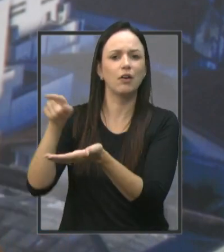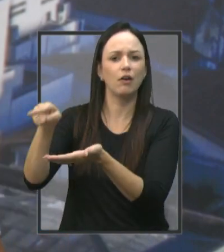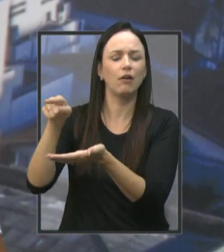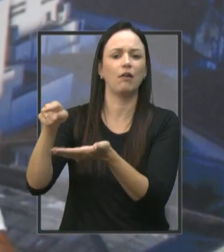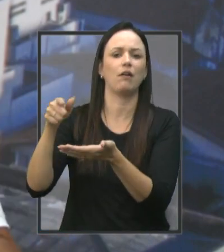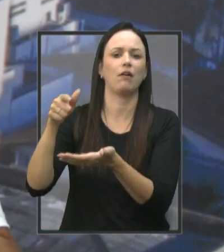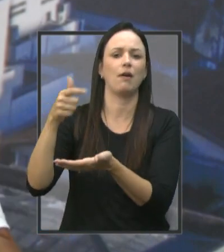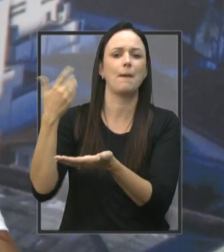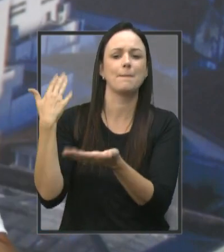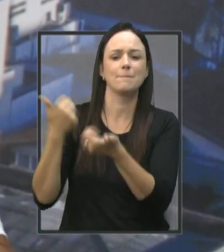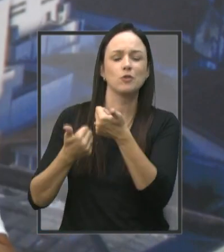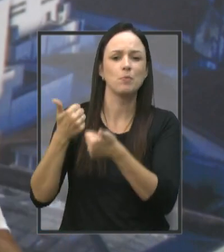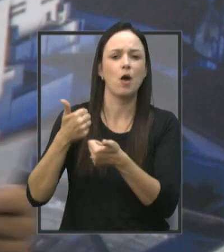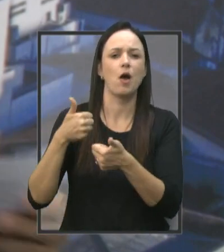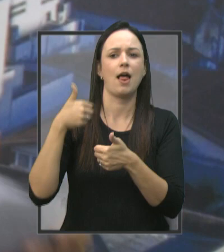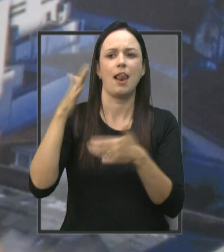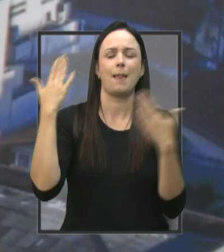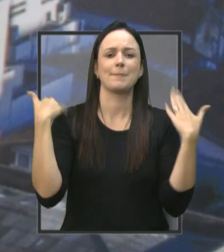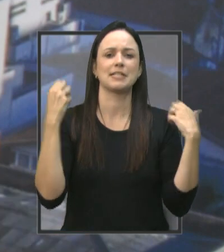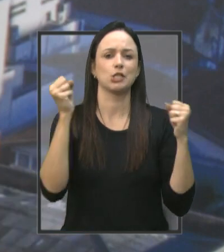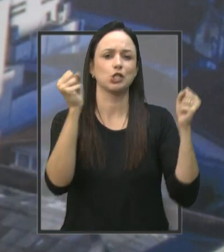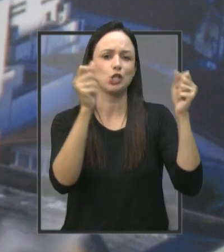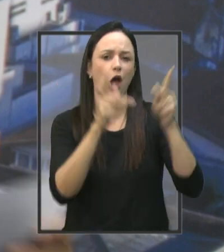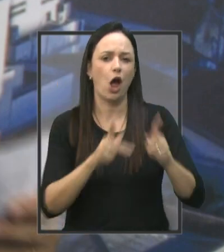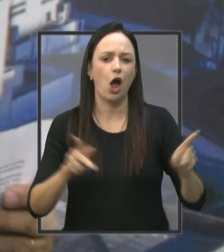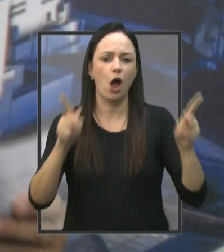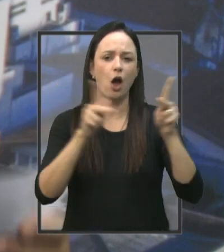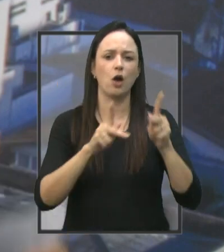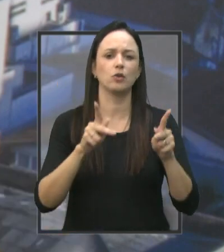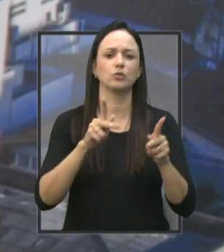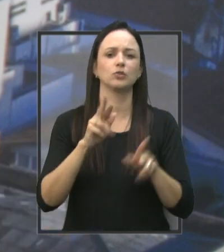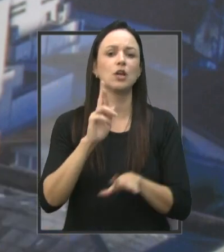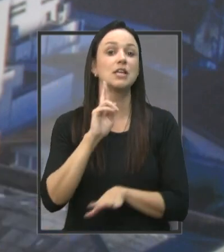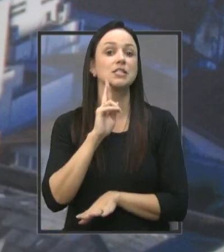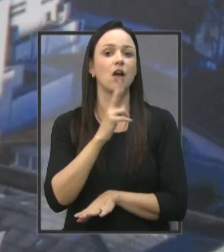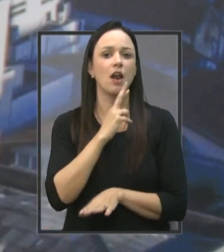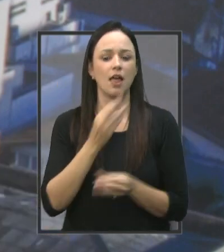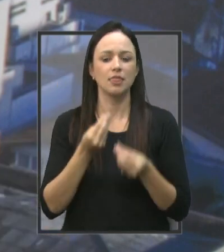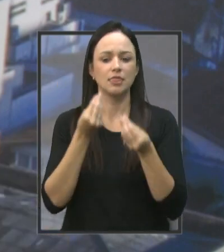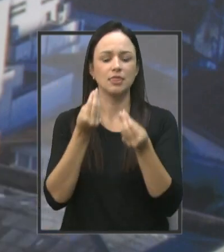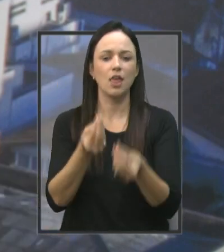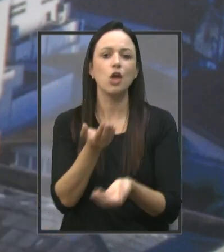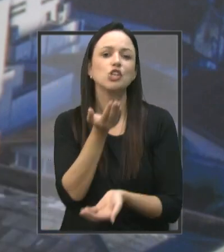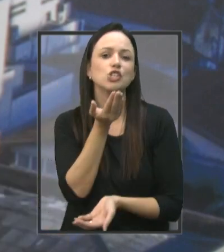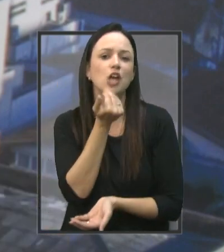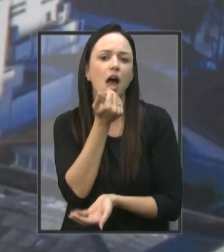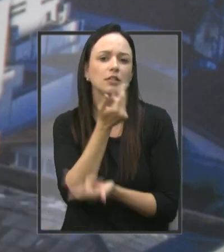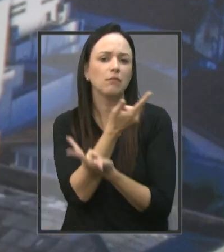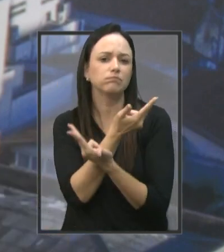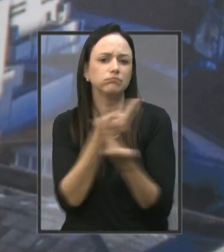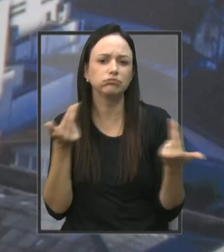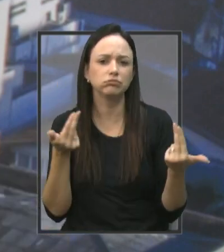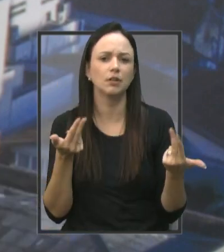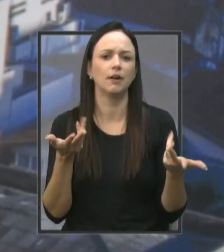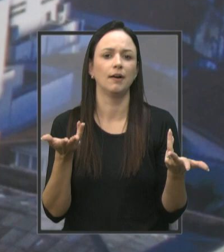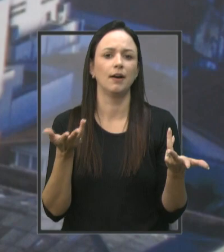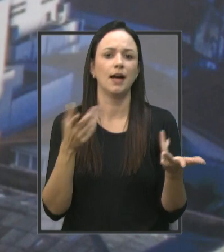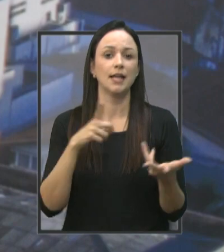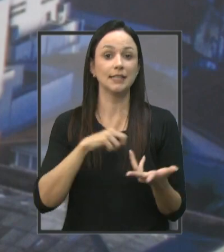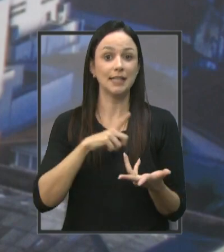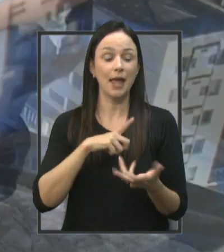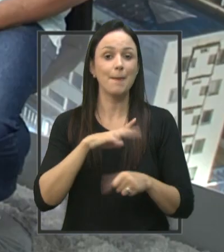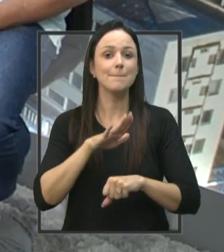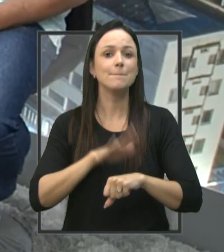O restaurante Proporcionou A todos os alunos Um jantar Então foram momentos Na vida